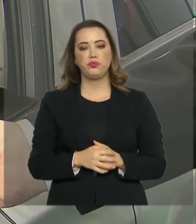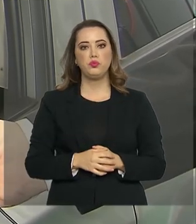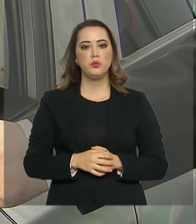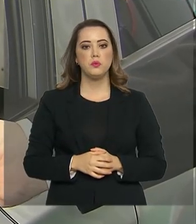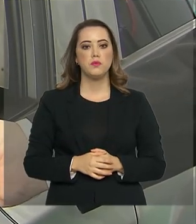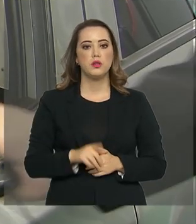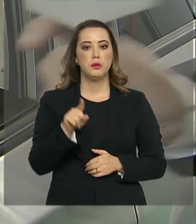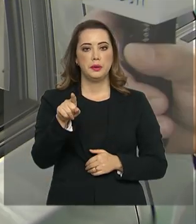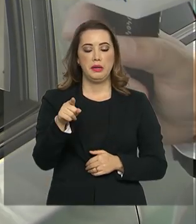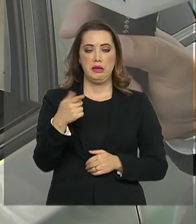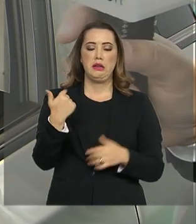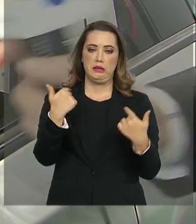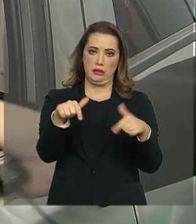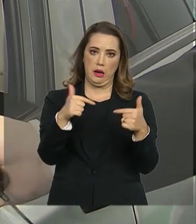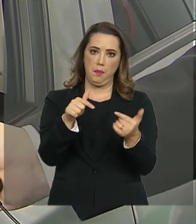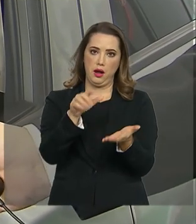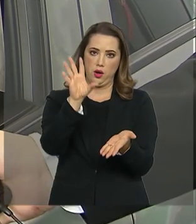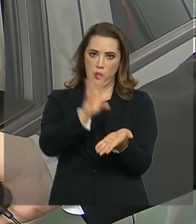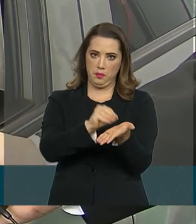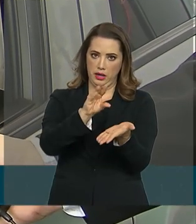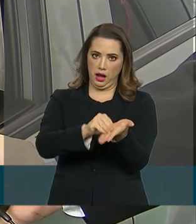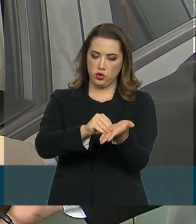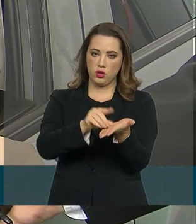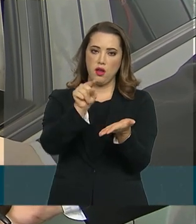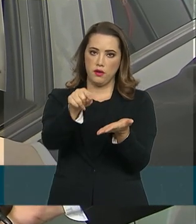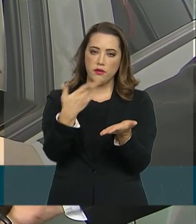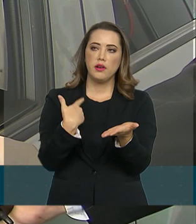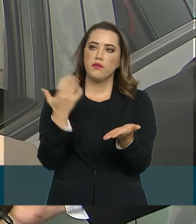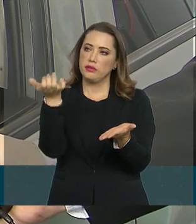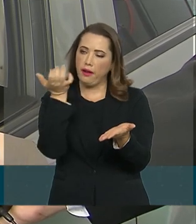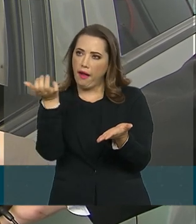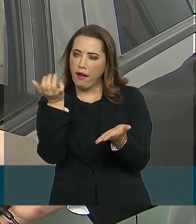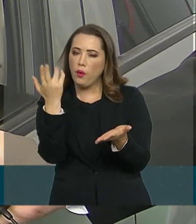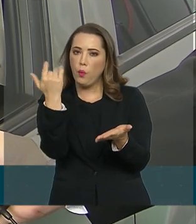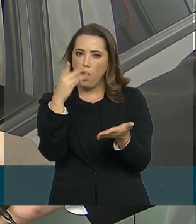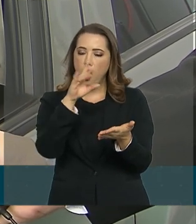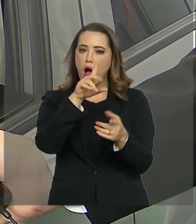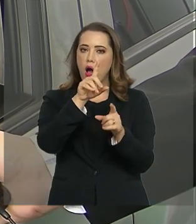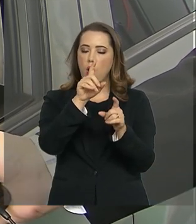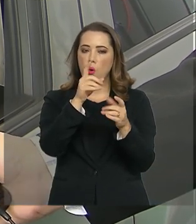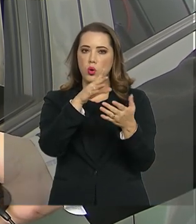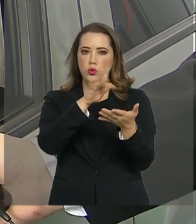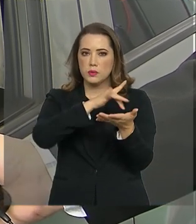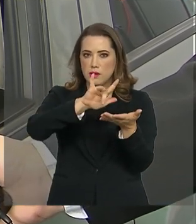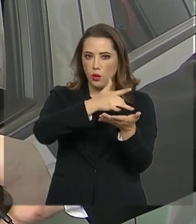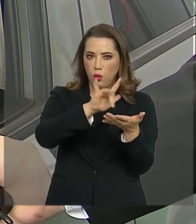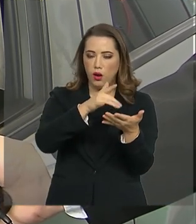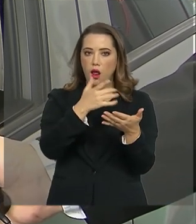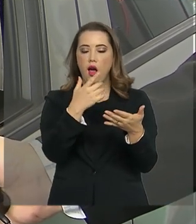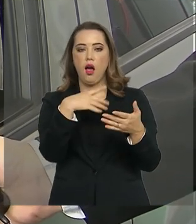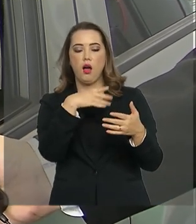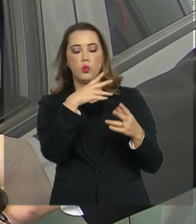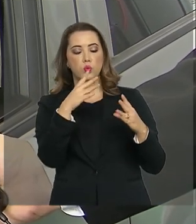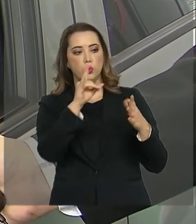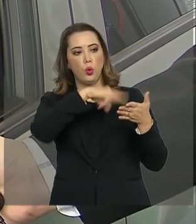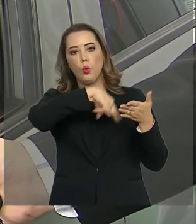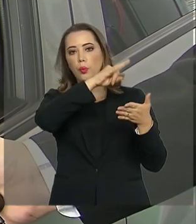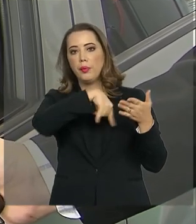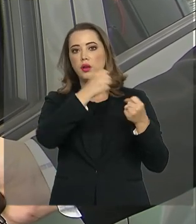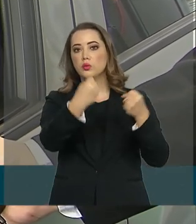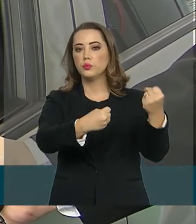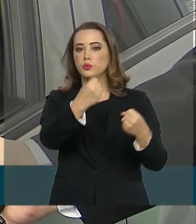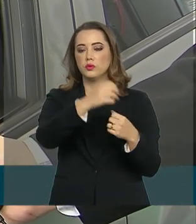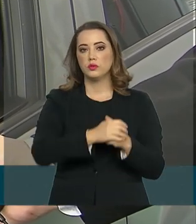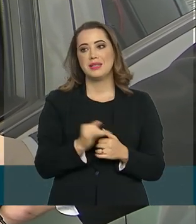Motorista de aplicativo, Diego, vai aderir à carteira digital de trânsito com o documento no celular. Se você perdeu o celular, você tem um